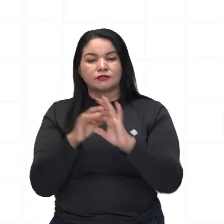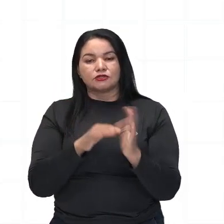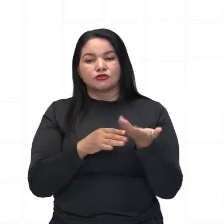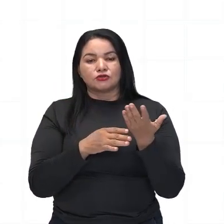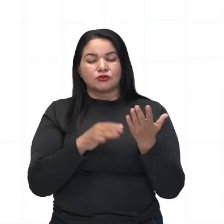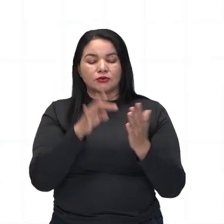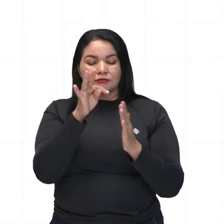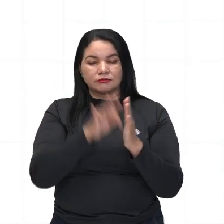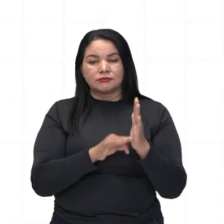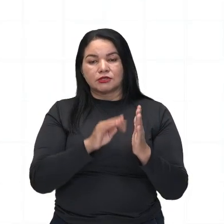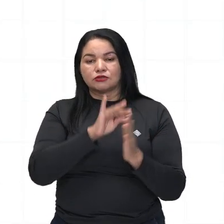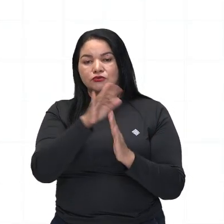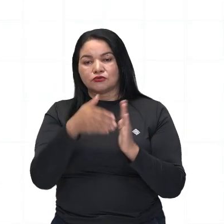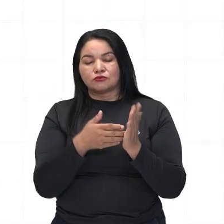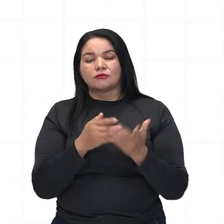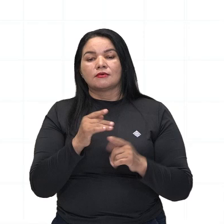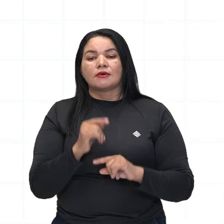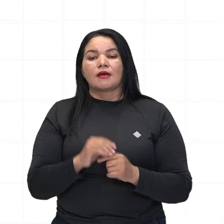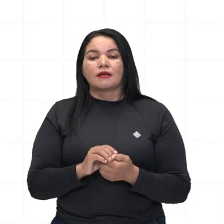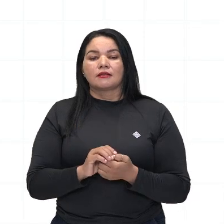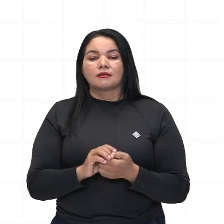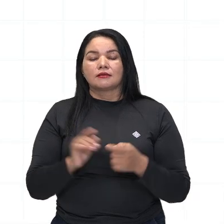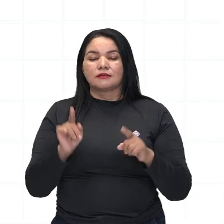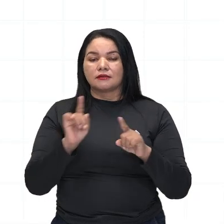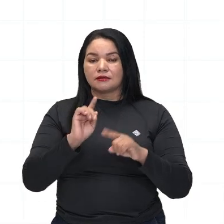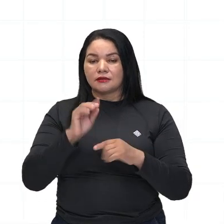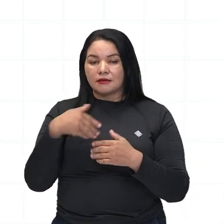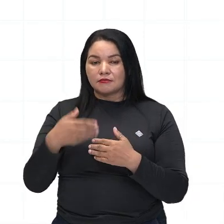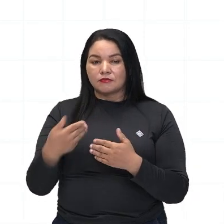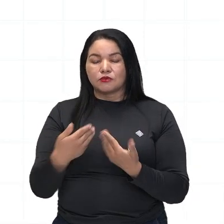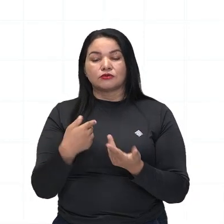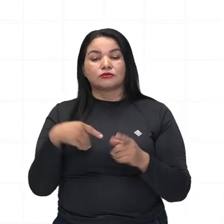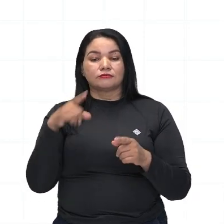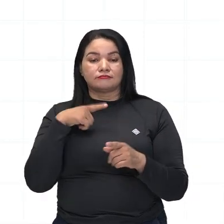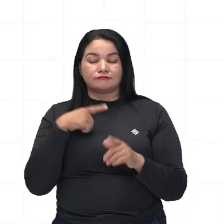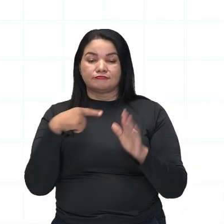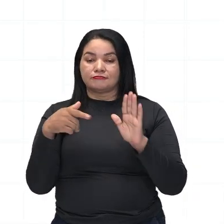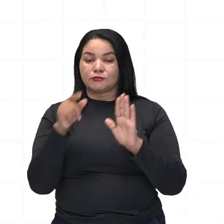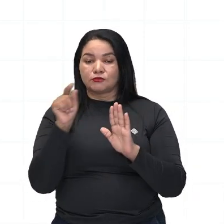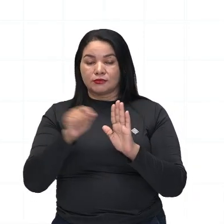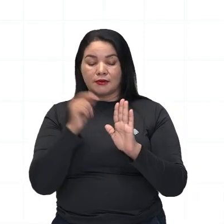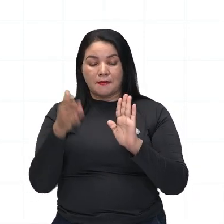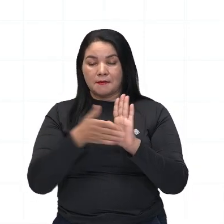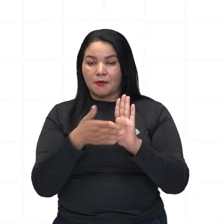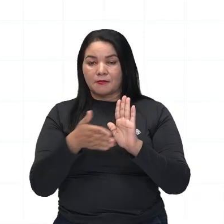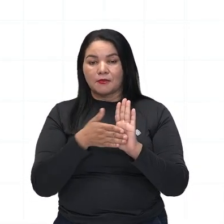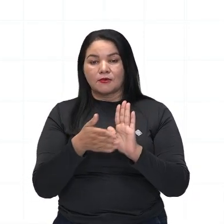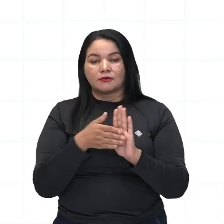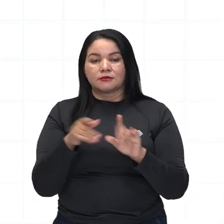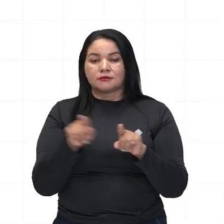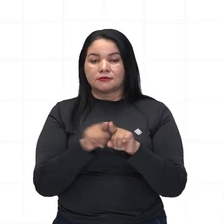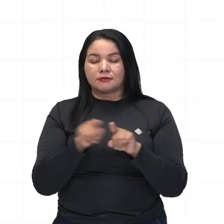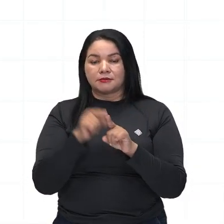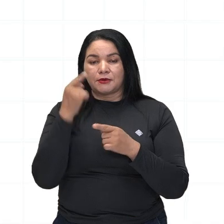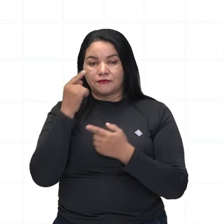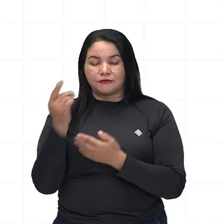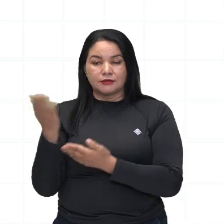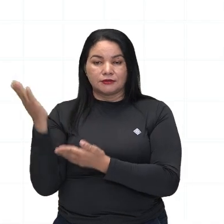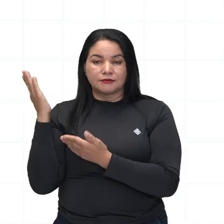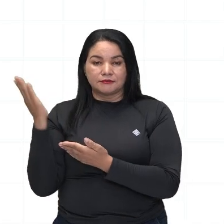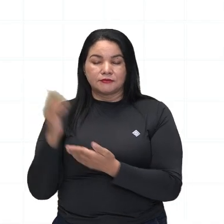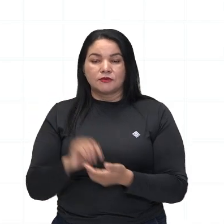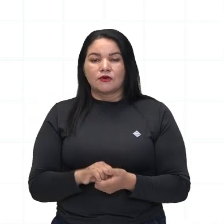sequência, a proposta de redação, exatamente aqui, essa parte inferior. Dizendo que a partir da